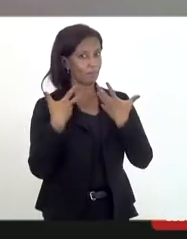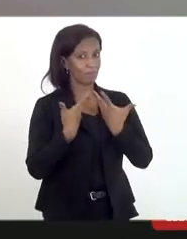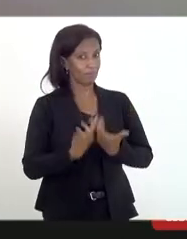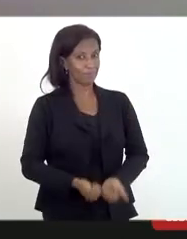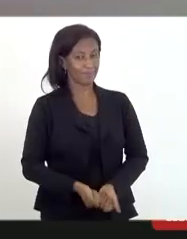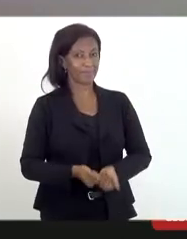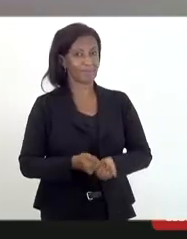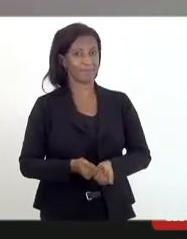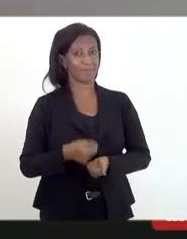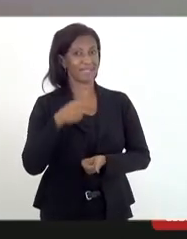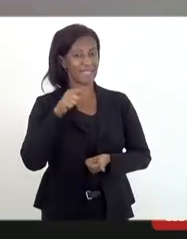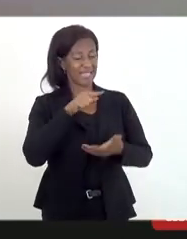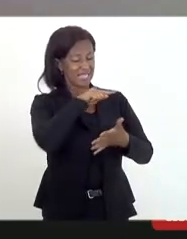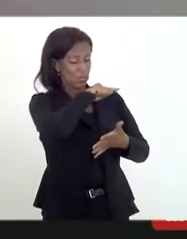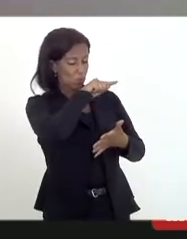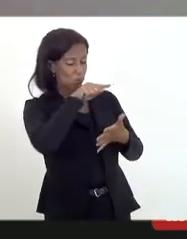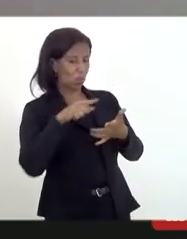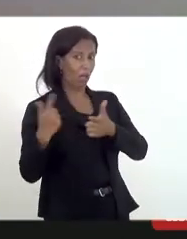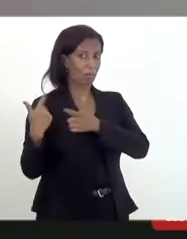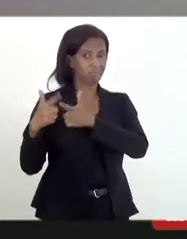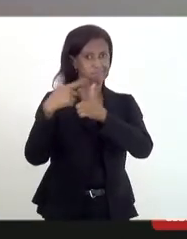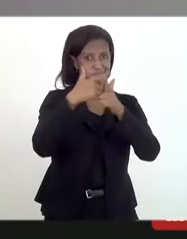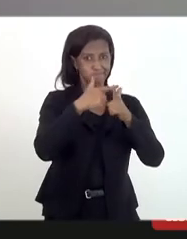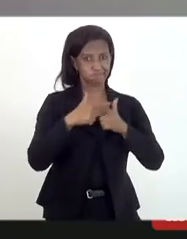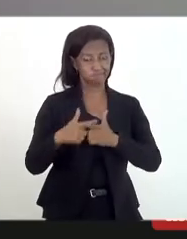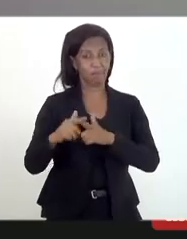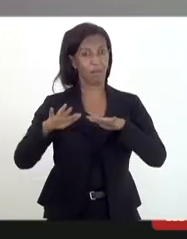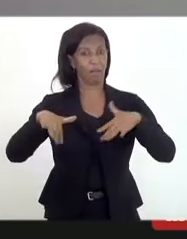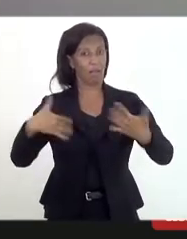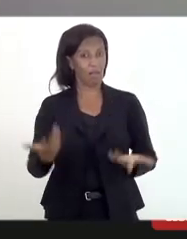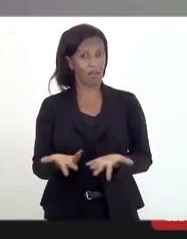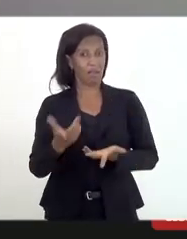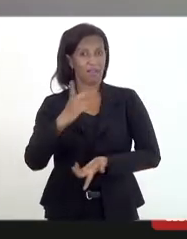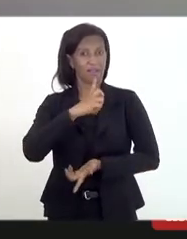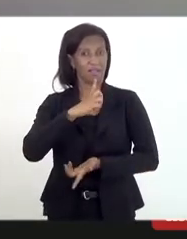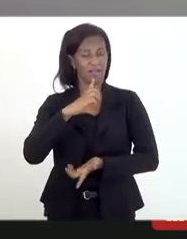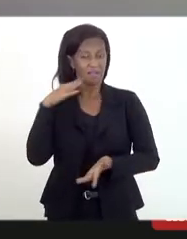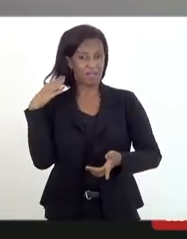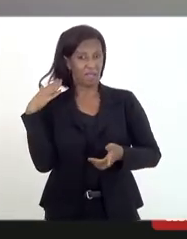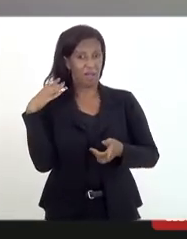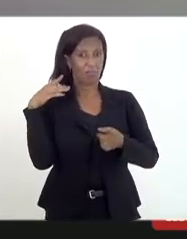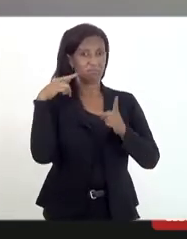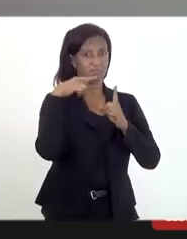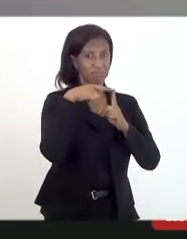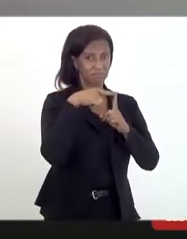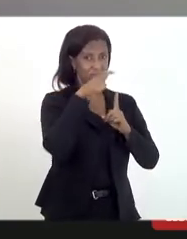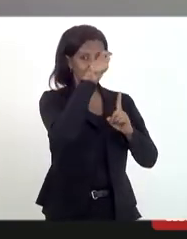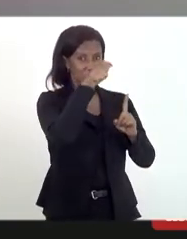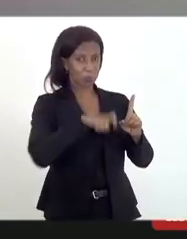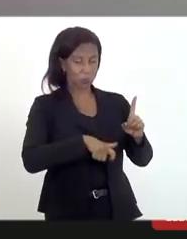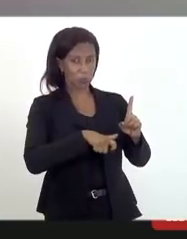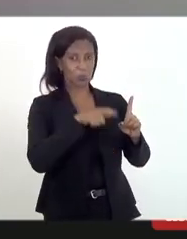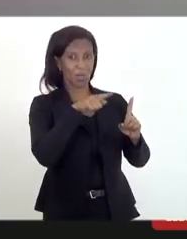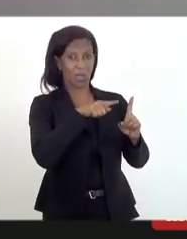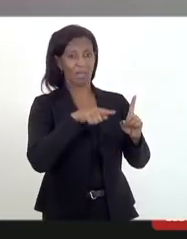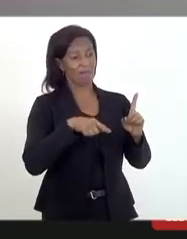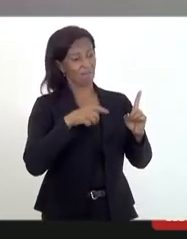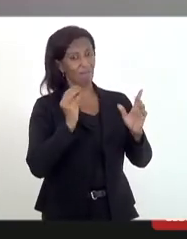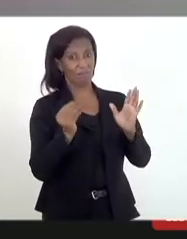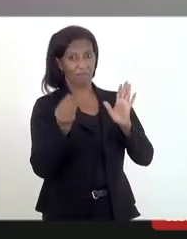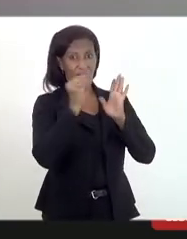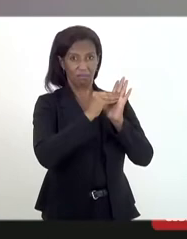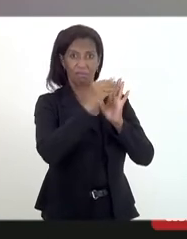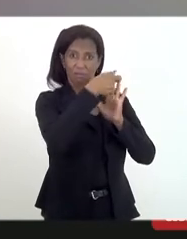esses fatos como um todo, além de delinear fatos específicos, foram objeto do nosso relatório,